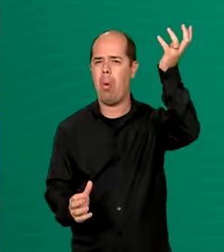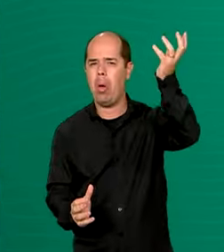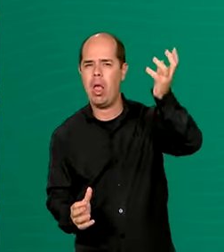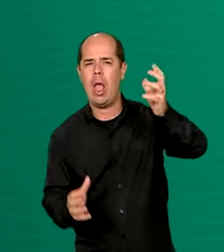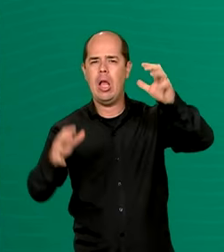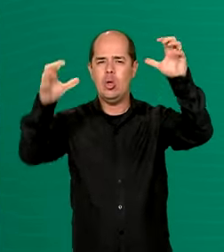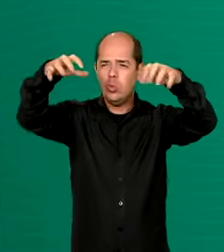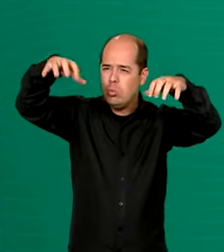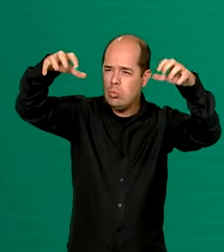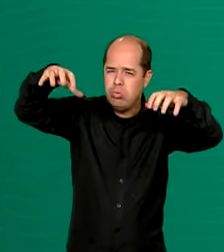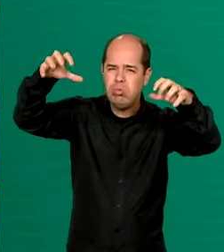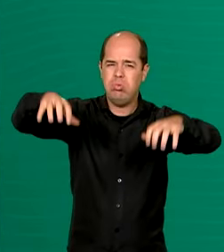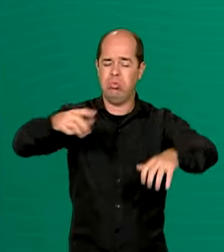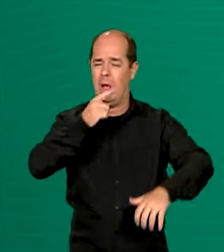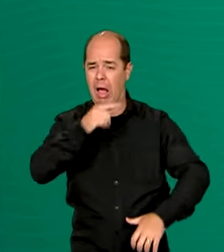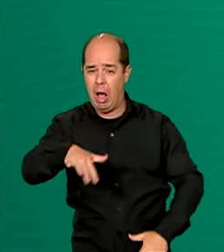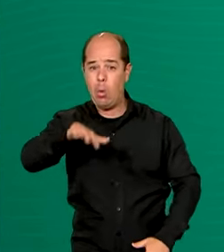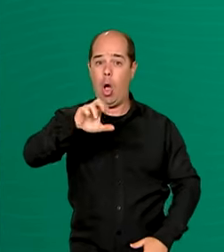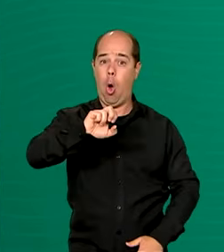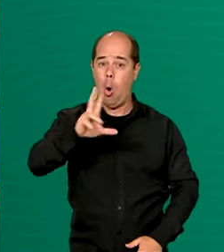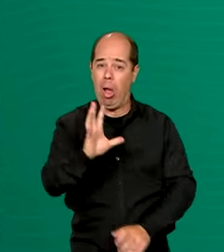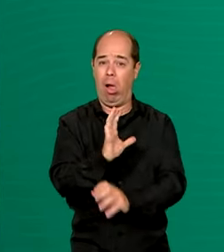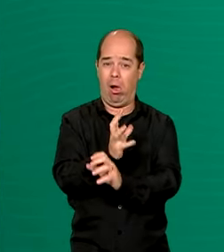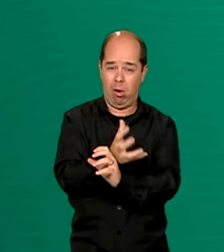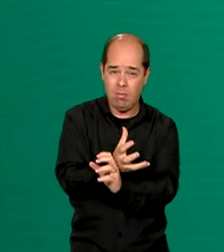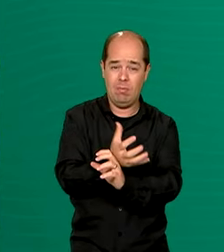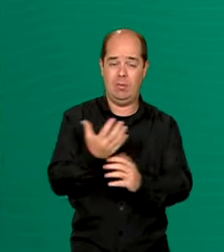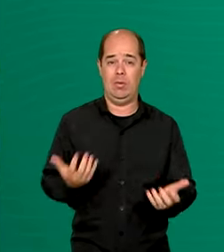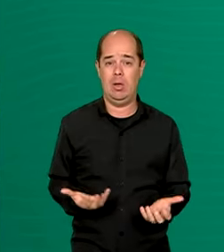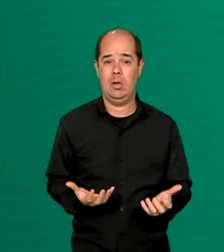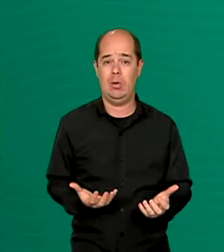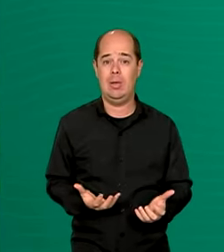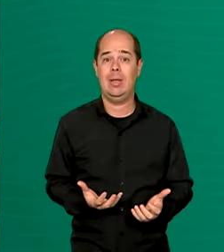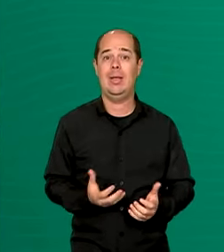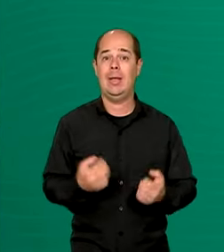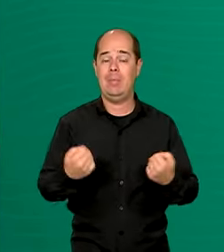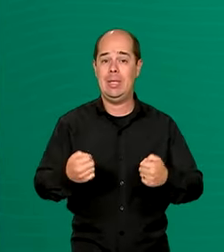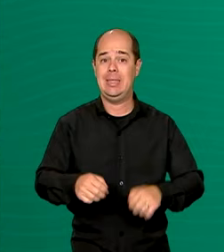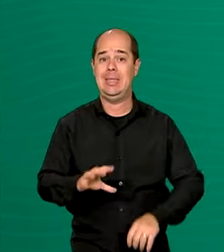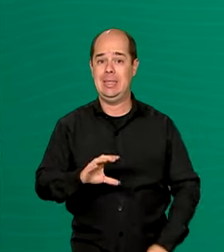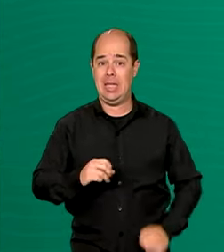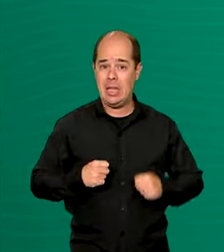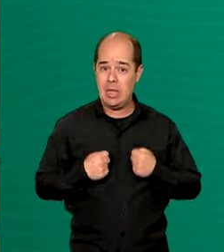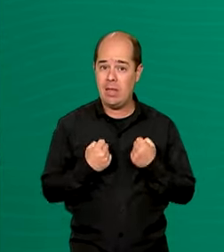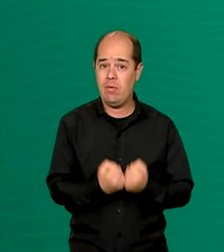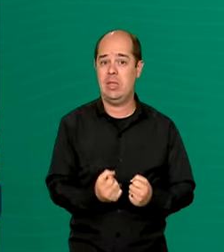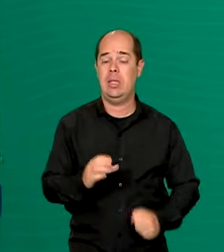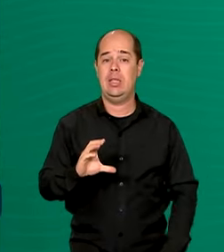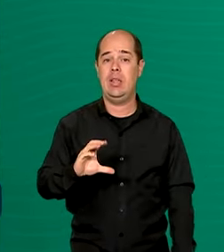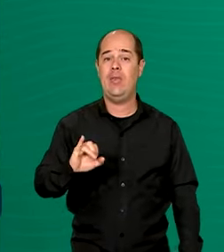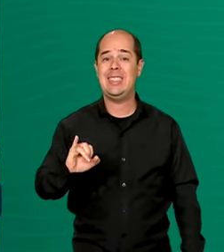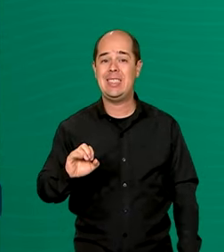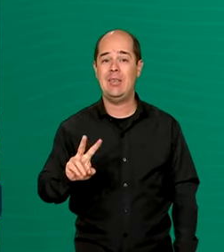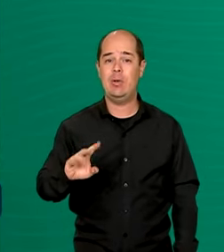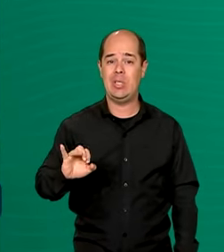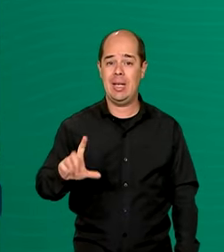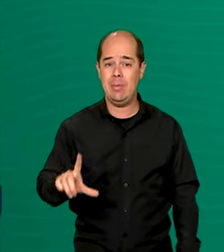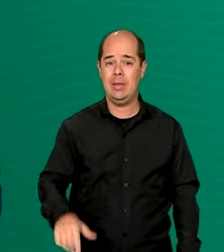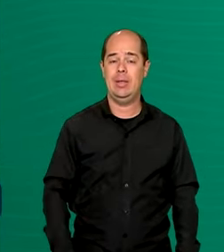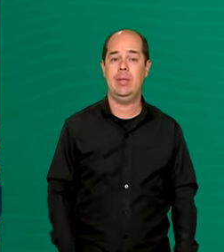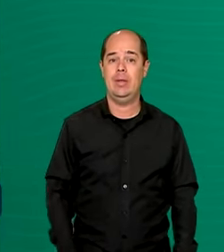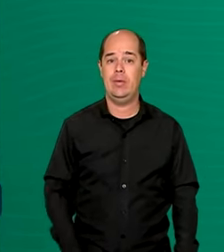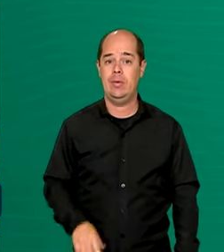ou por falta de água, é importante que a Defesa Civil Nacional, Estadual e as municipais trabalhem